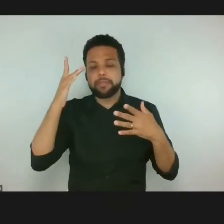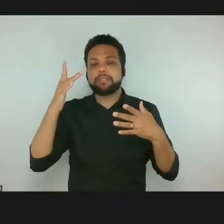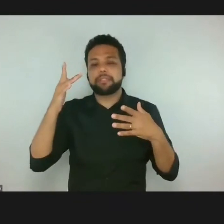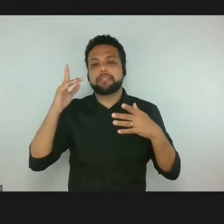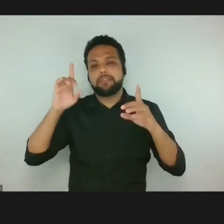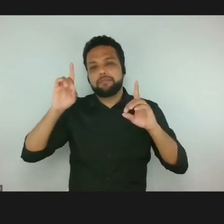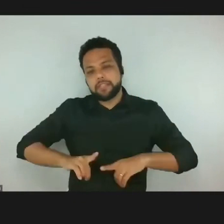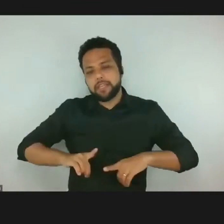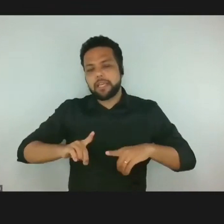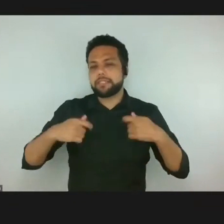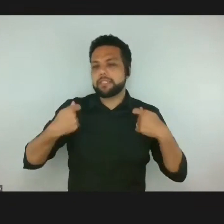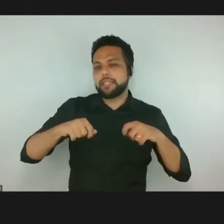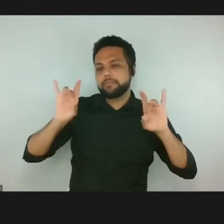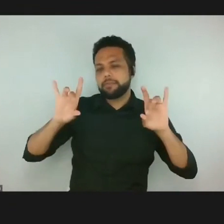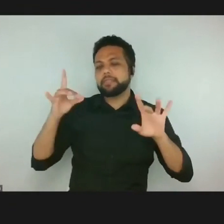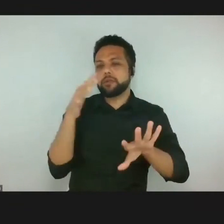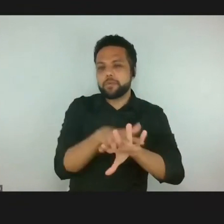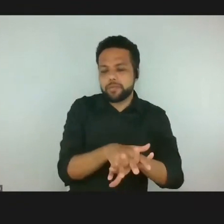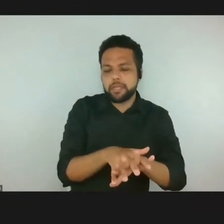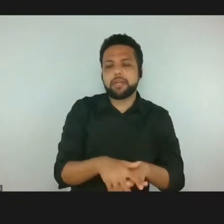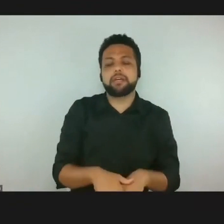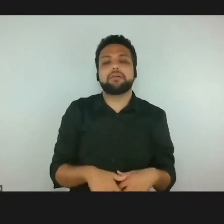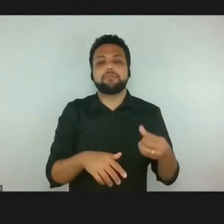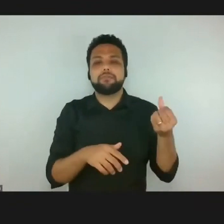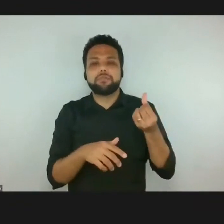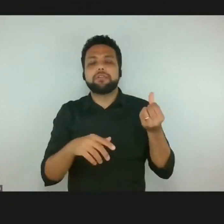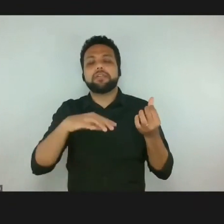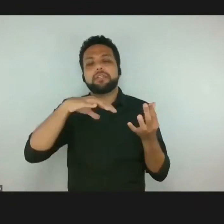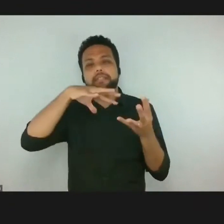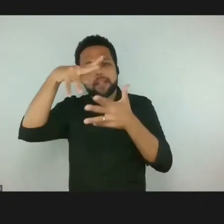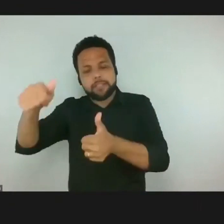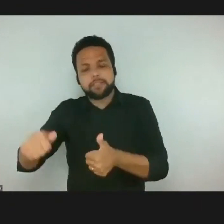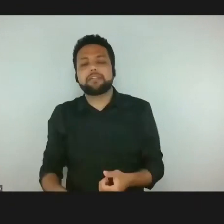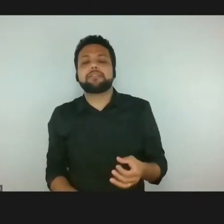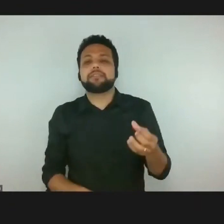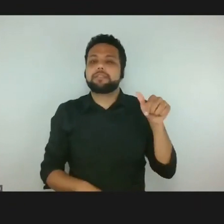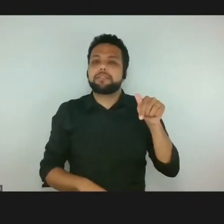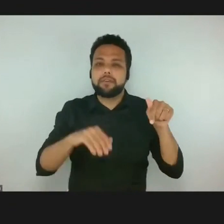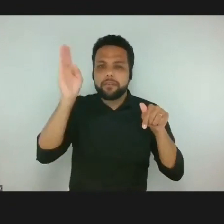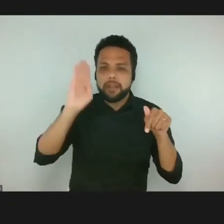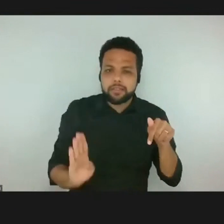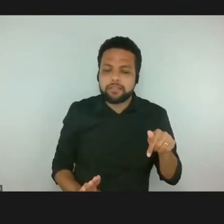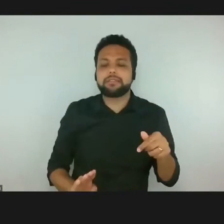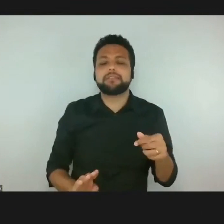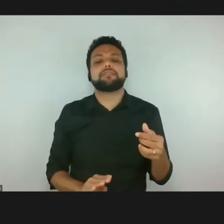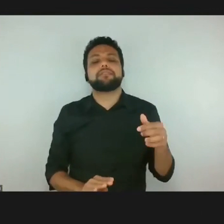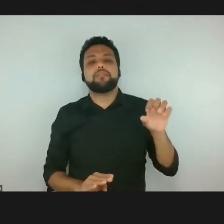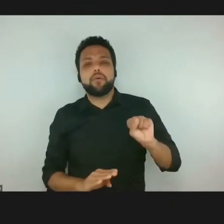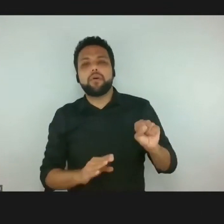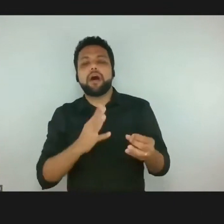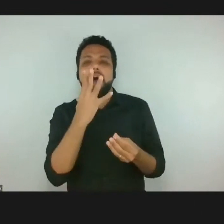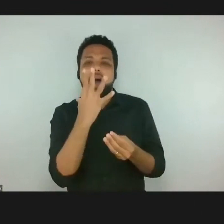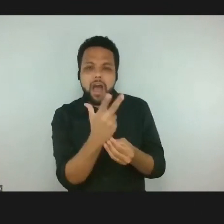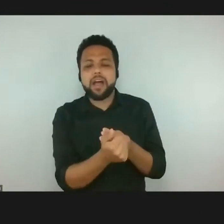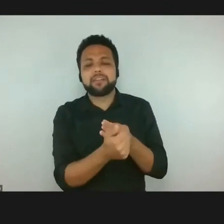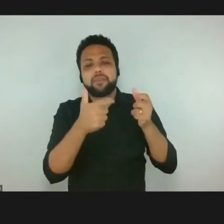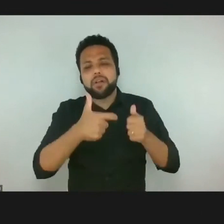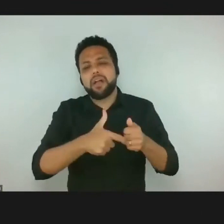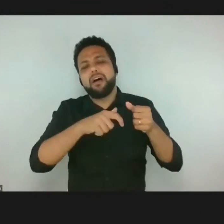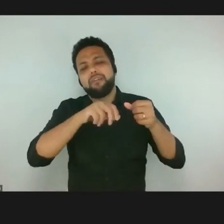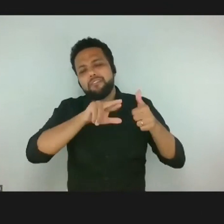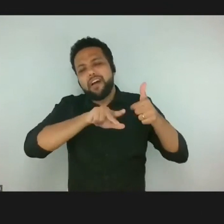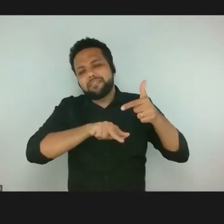internacionalização, nacionalização, regionalização, arte local, etc., etc., etc. São